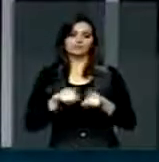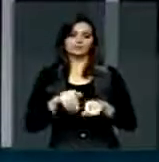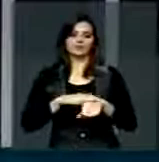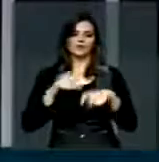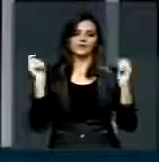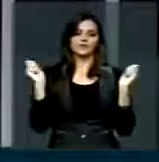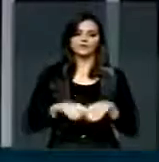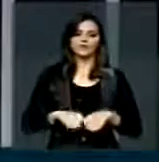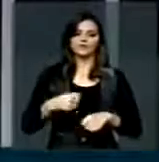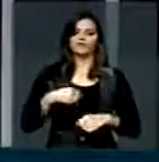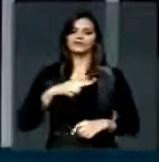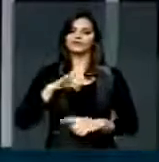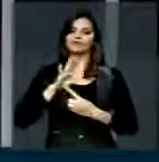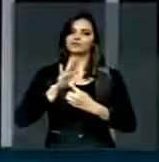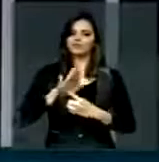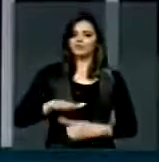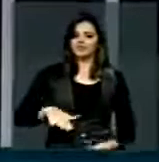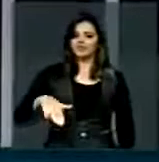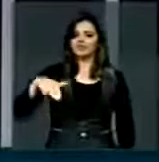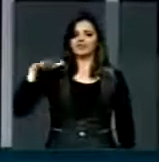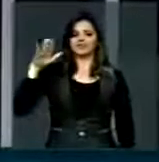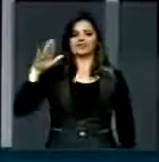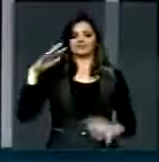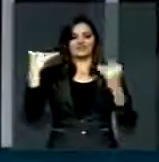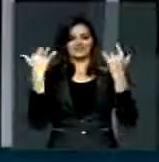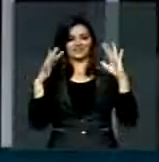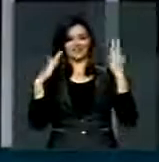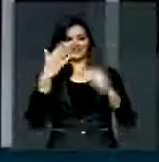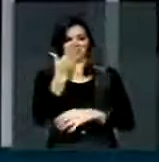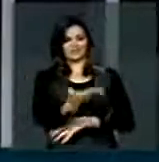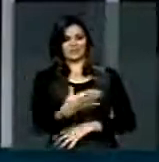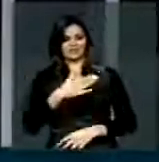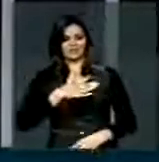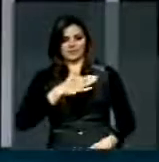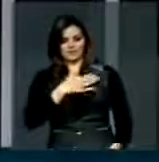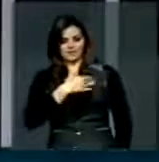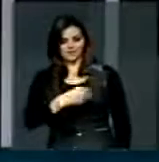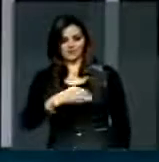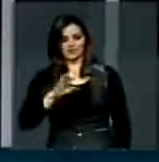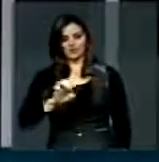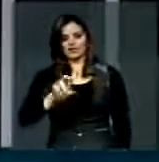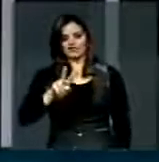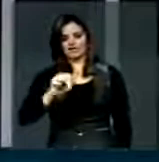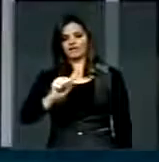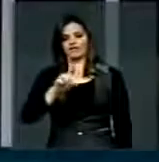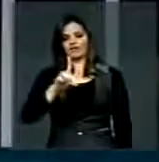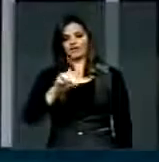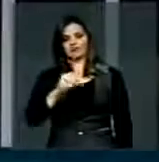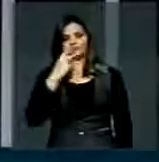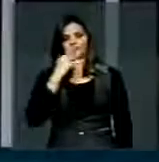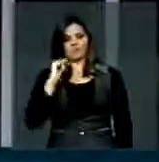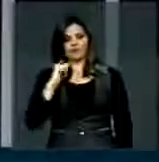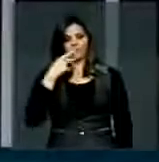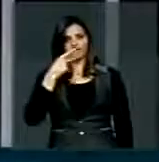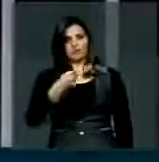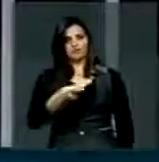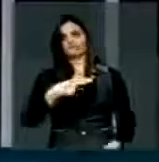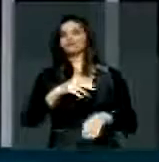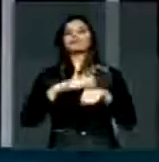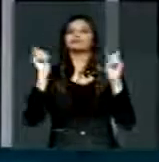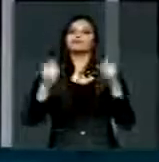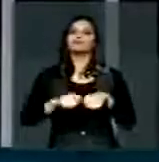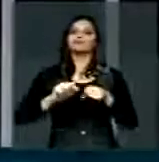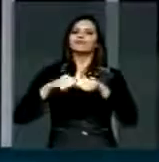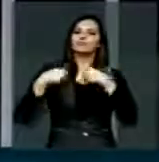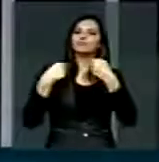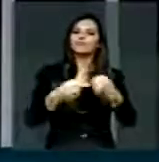potencial de demonstração desde pequeno. Parabéns a você, meu filho Evaldo Júnior, diz o seu pai, pelo desempenho e